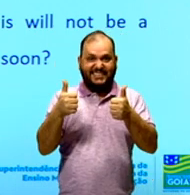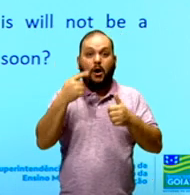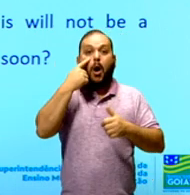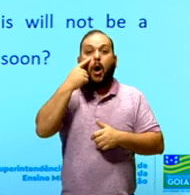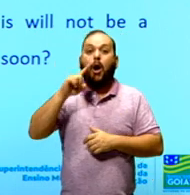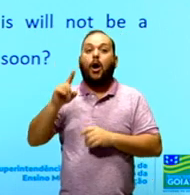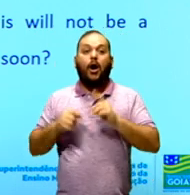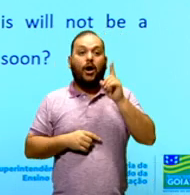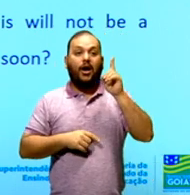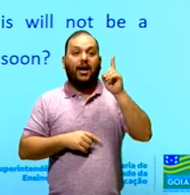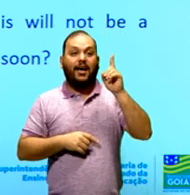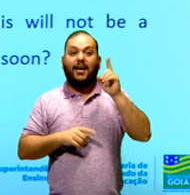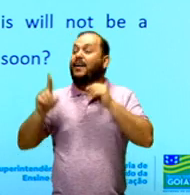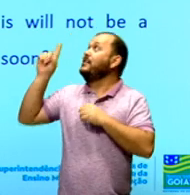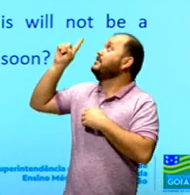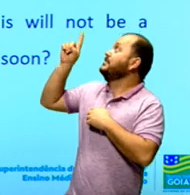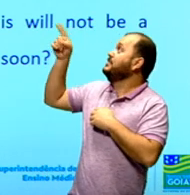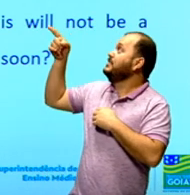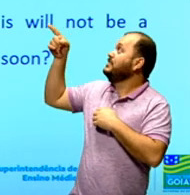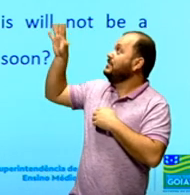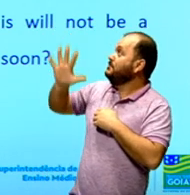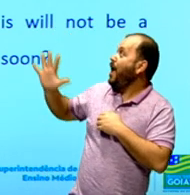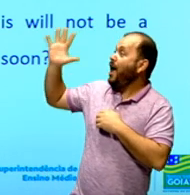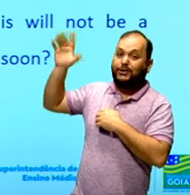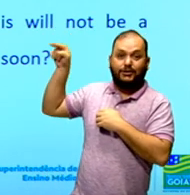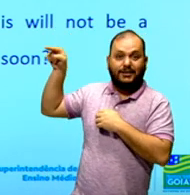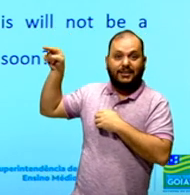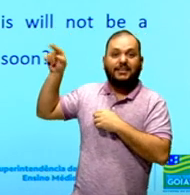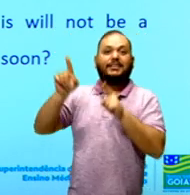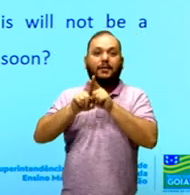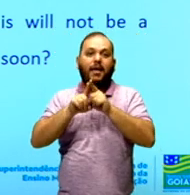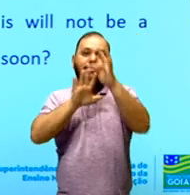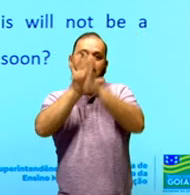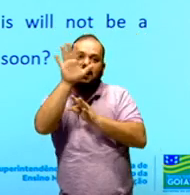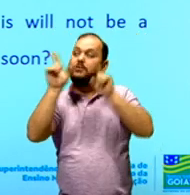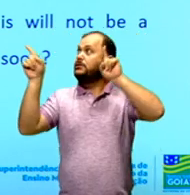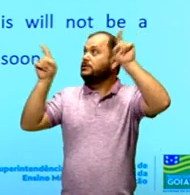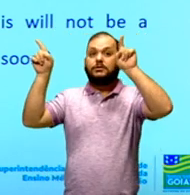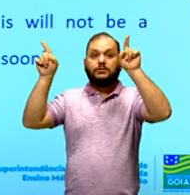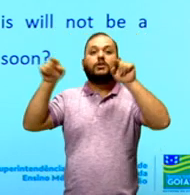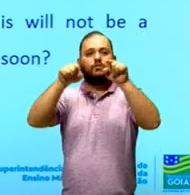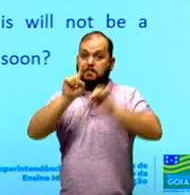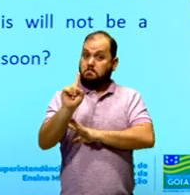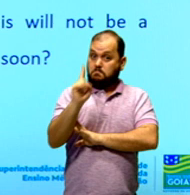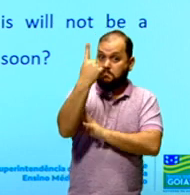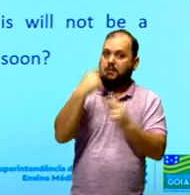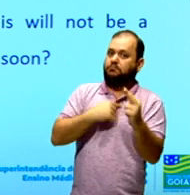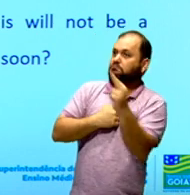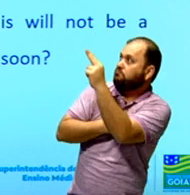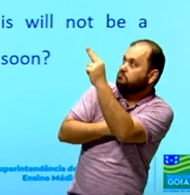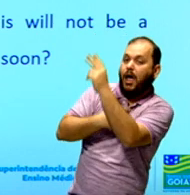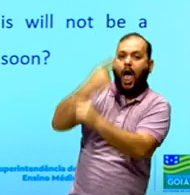e é o que está escrito logo após a imagem, a gente vai começar a nossa leitura observando a imagem e observando esse texto aqui.